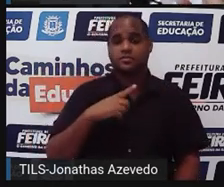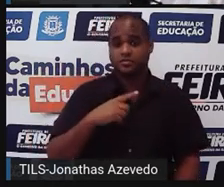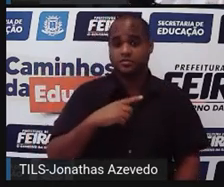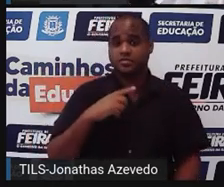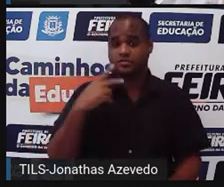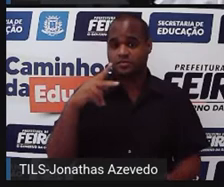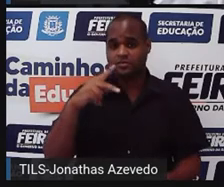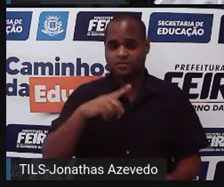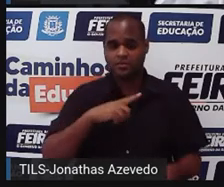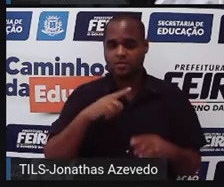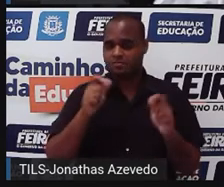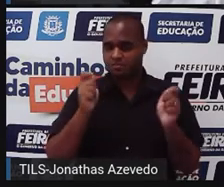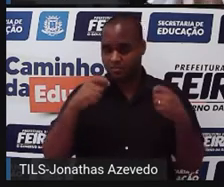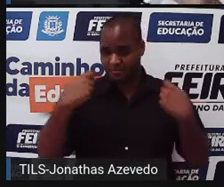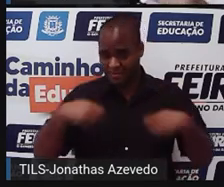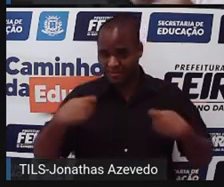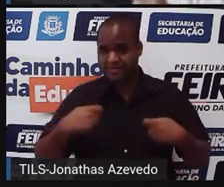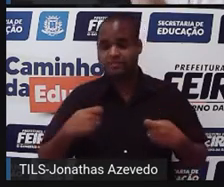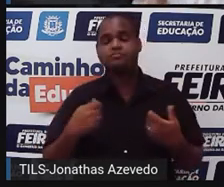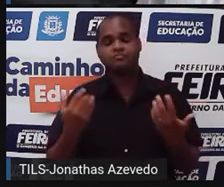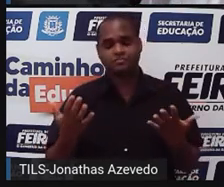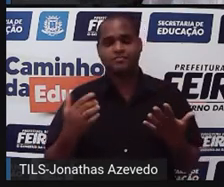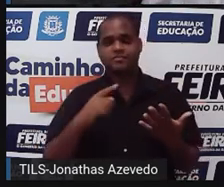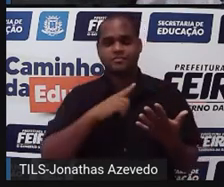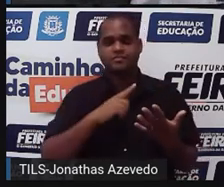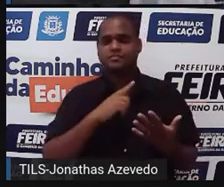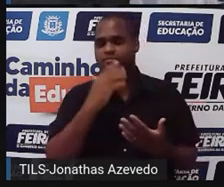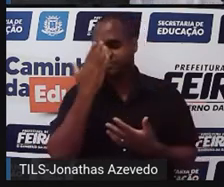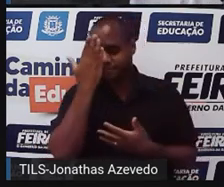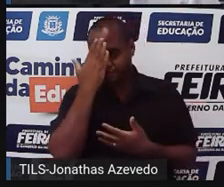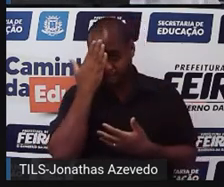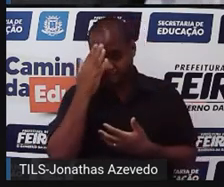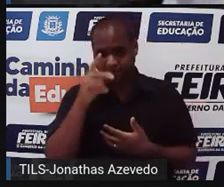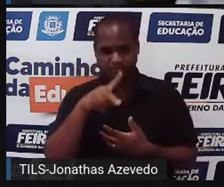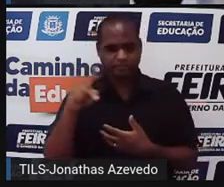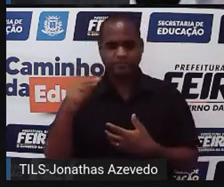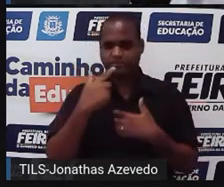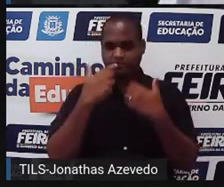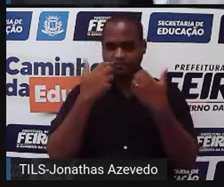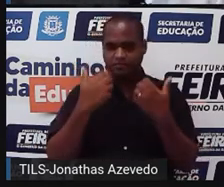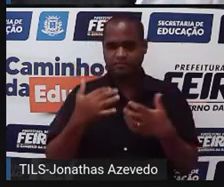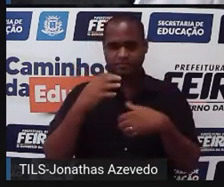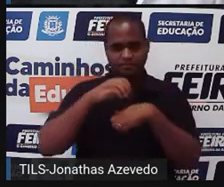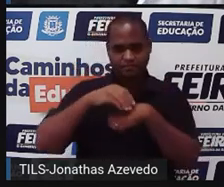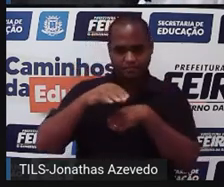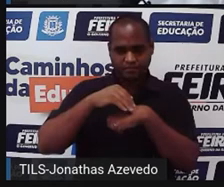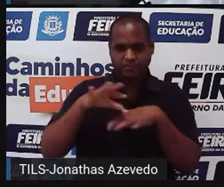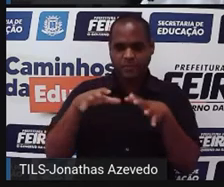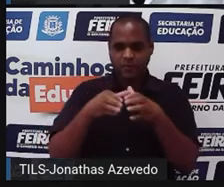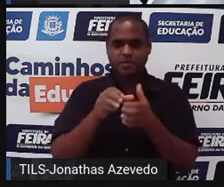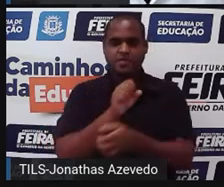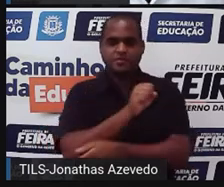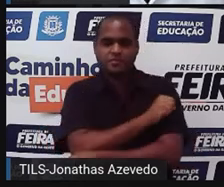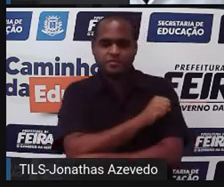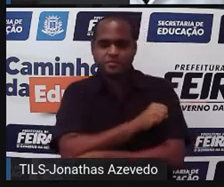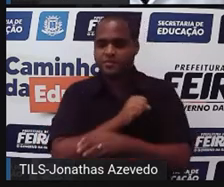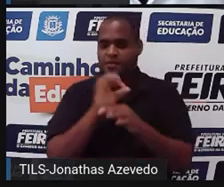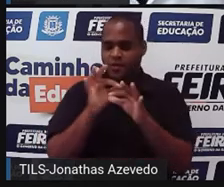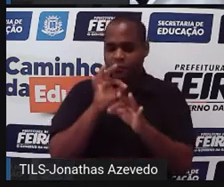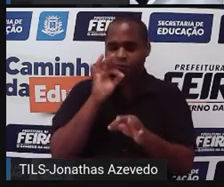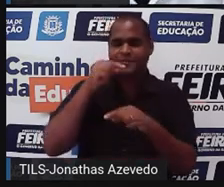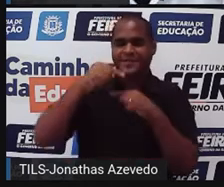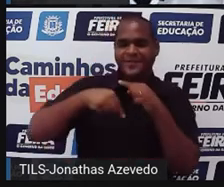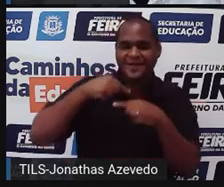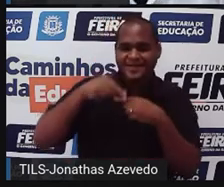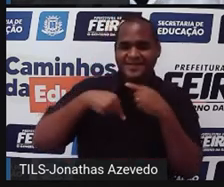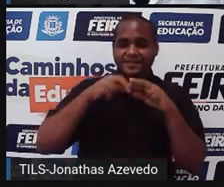necessário. Tá bom? A gente já sabe, a PRO levou para uma turma de oitavo ano canudos e barbantes,